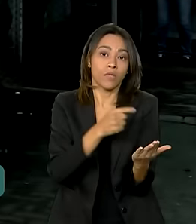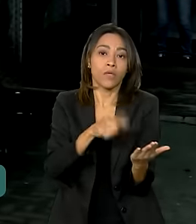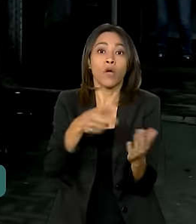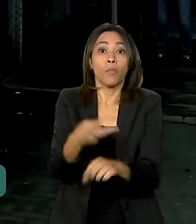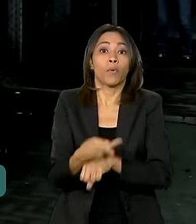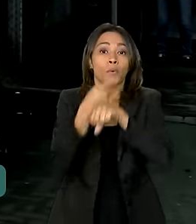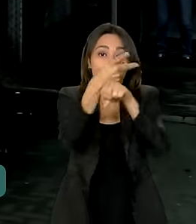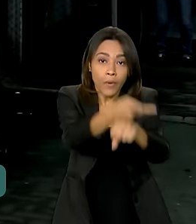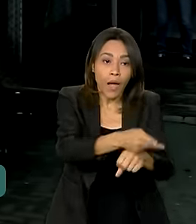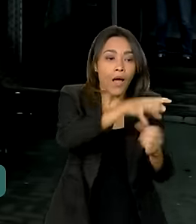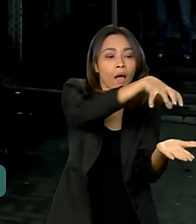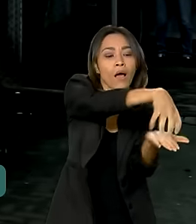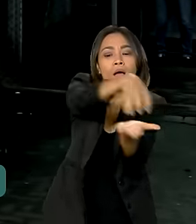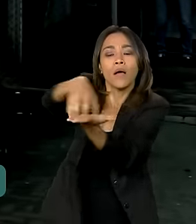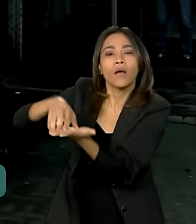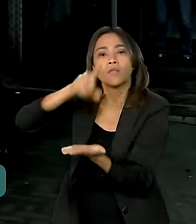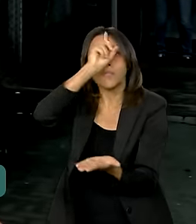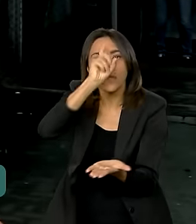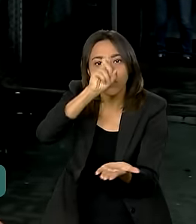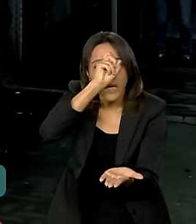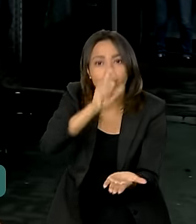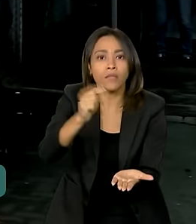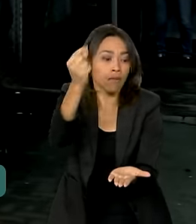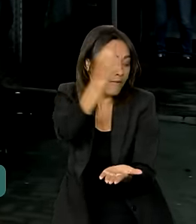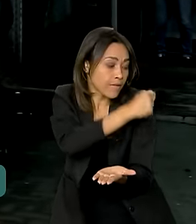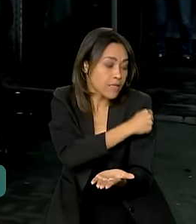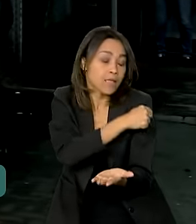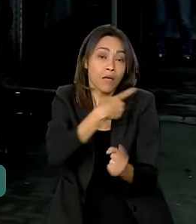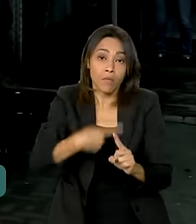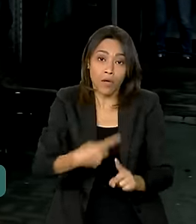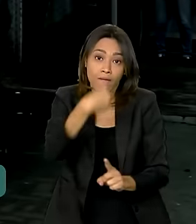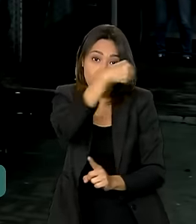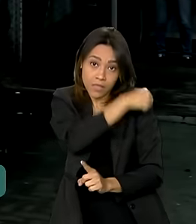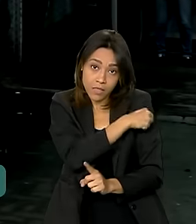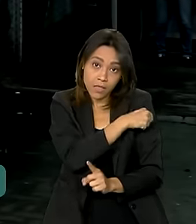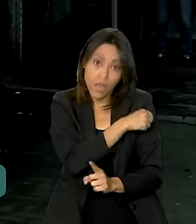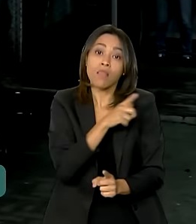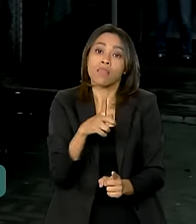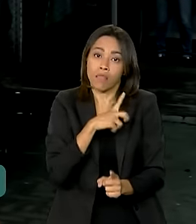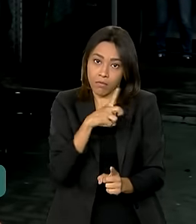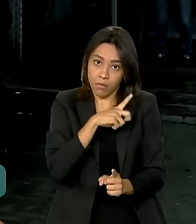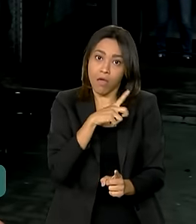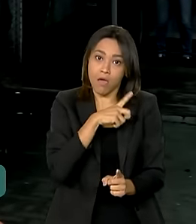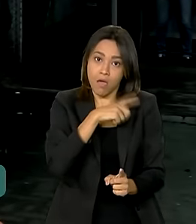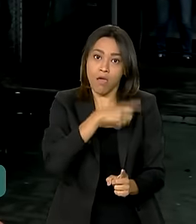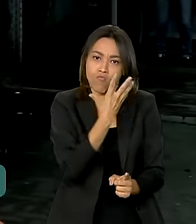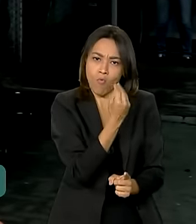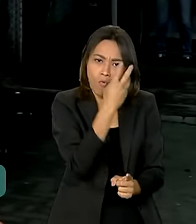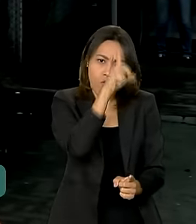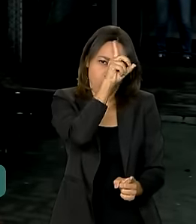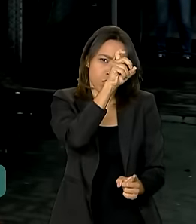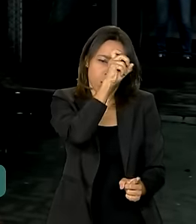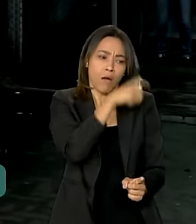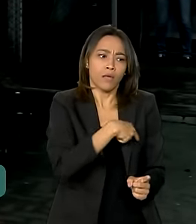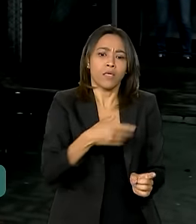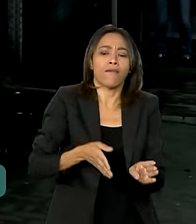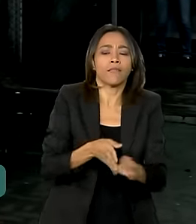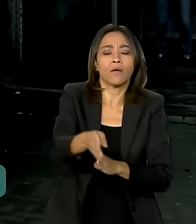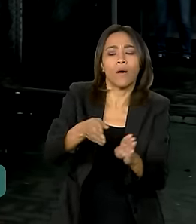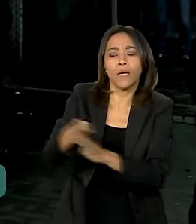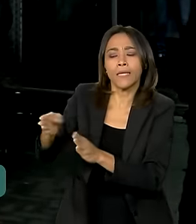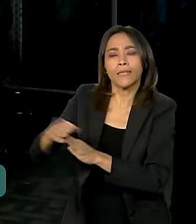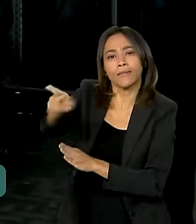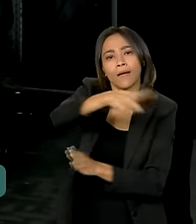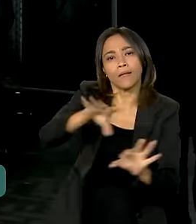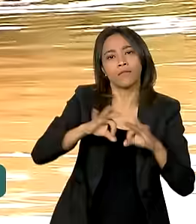equipamentos de saúde para fazer a vacinação, porque vacina não falta e ela será orientada para fazer a vacina